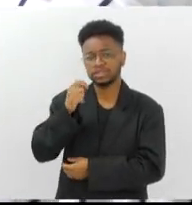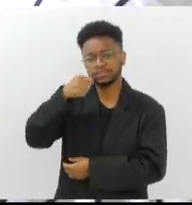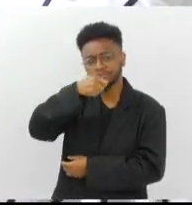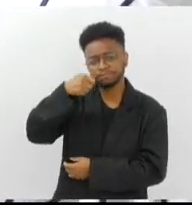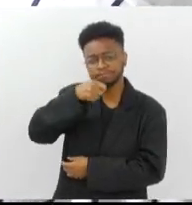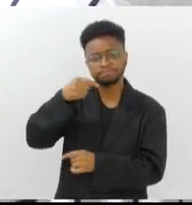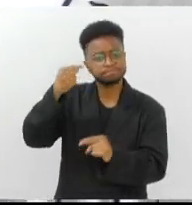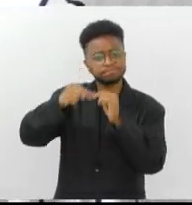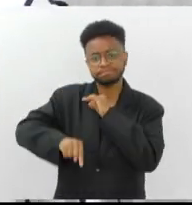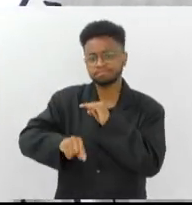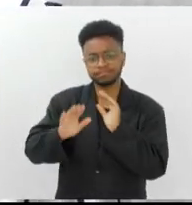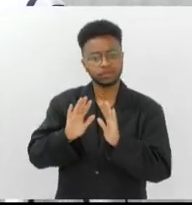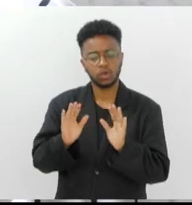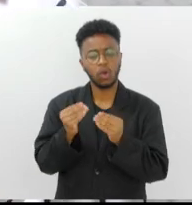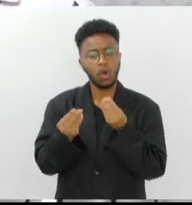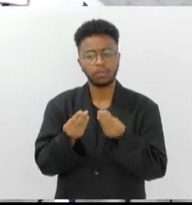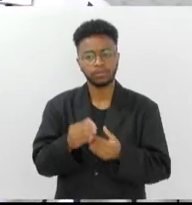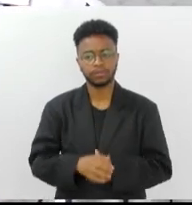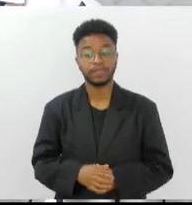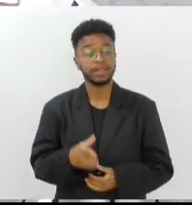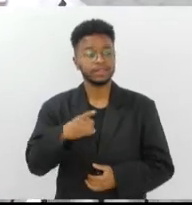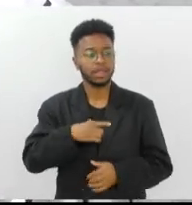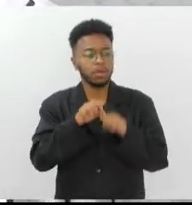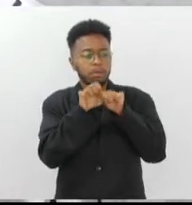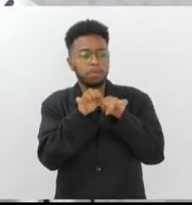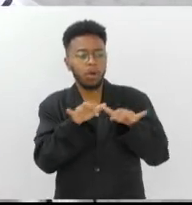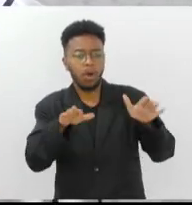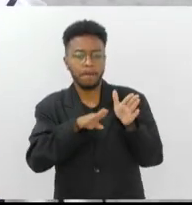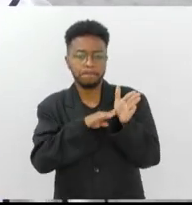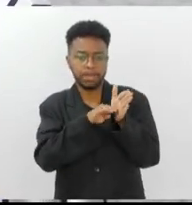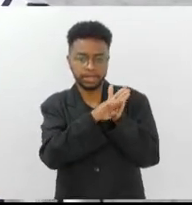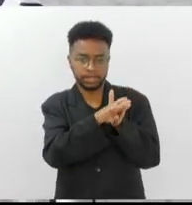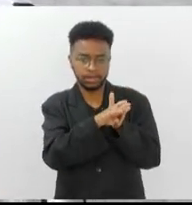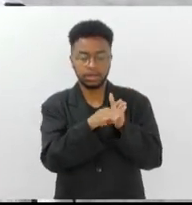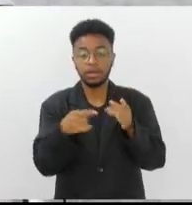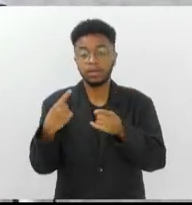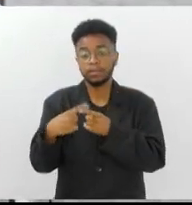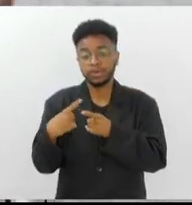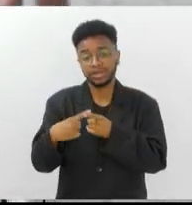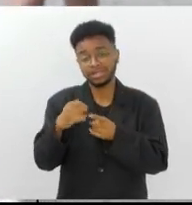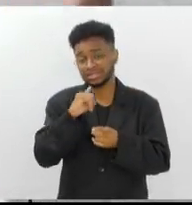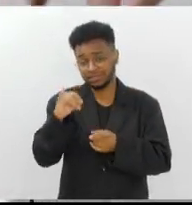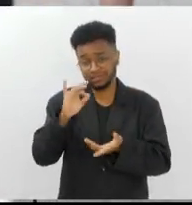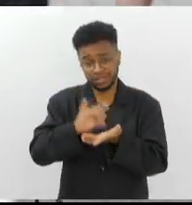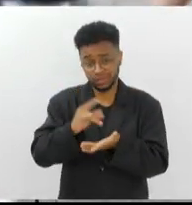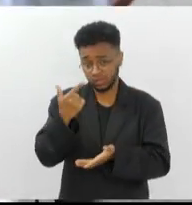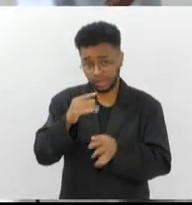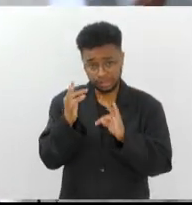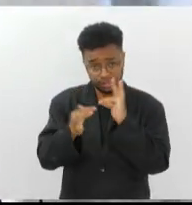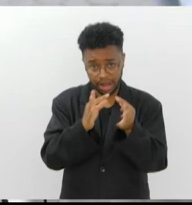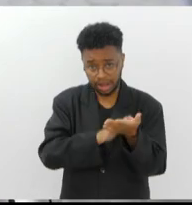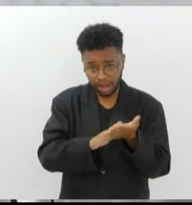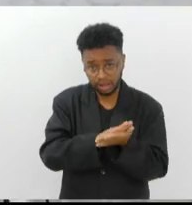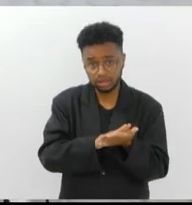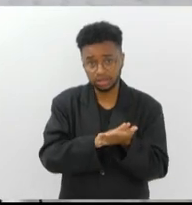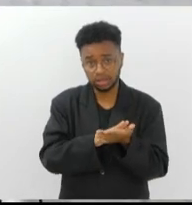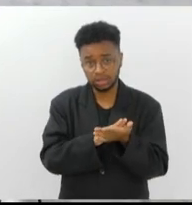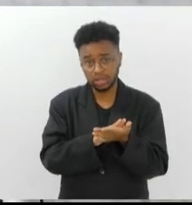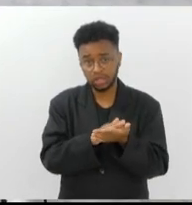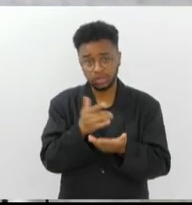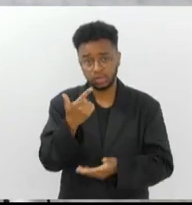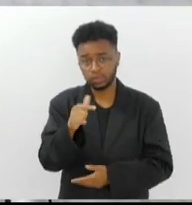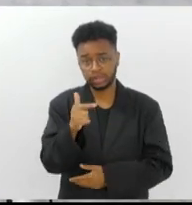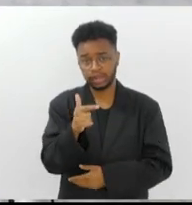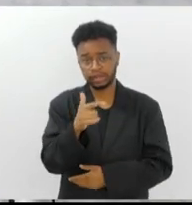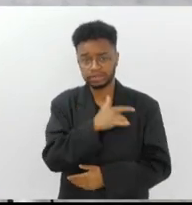incorreta? Então, a profileração de bactérias, né? Se você realmente não tratar, não tiver uma